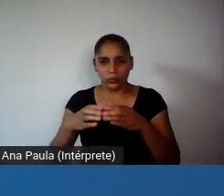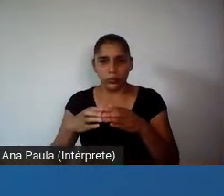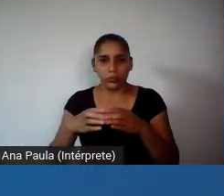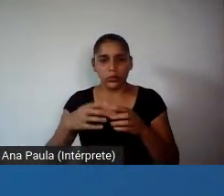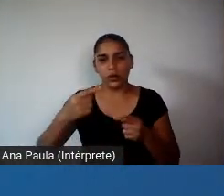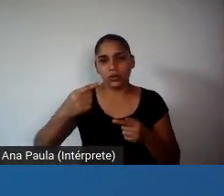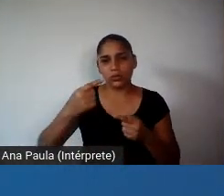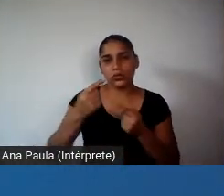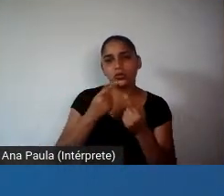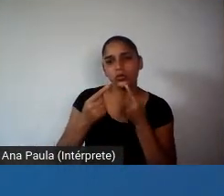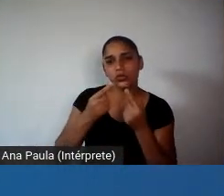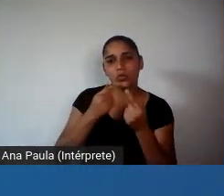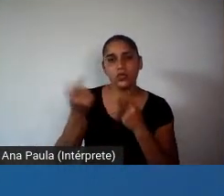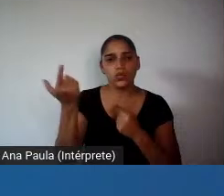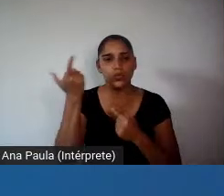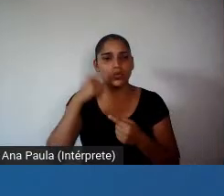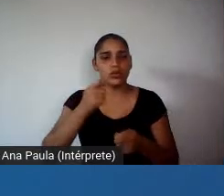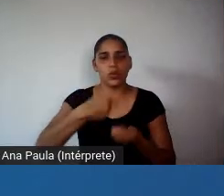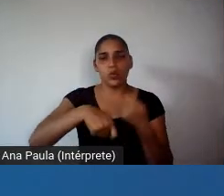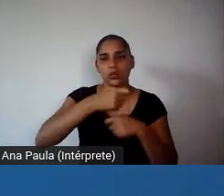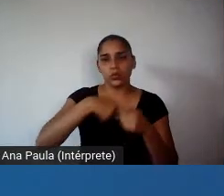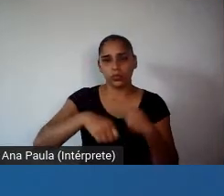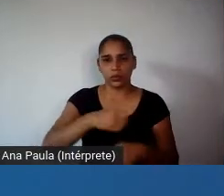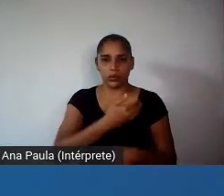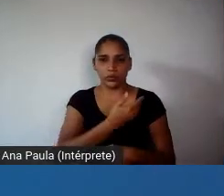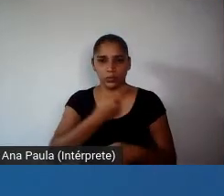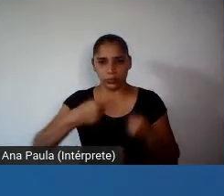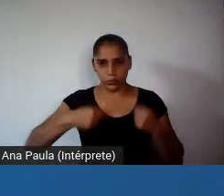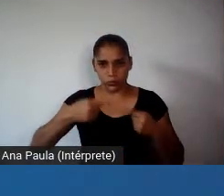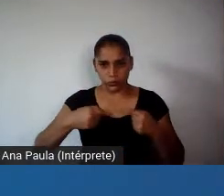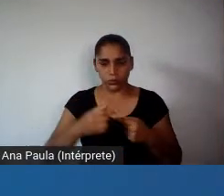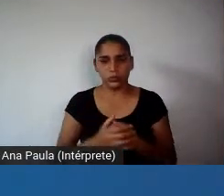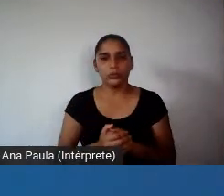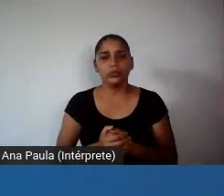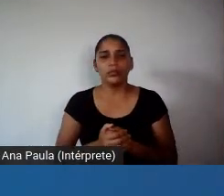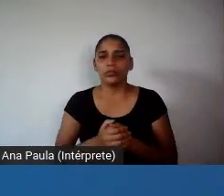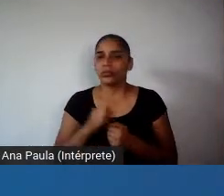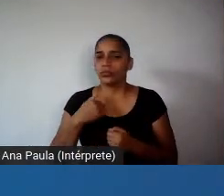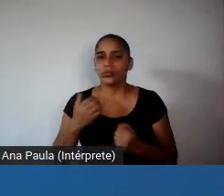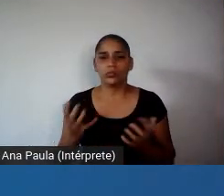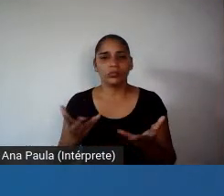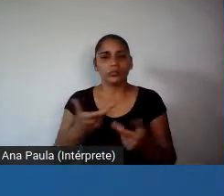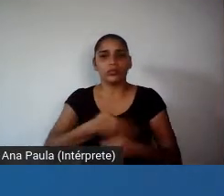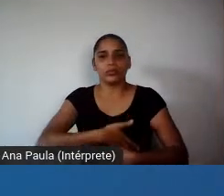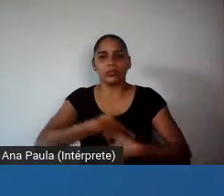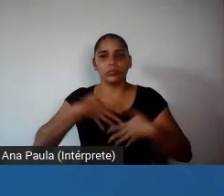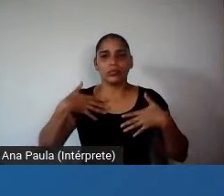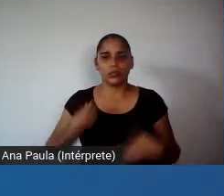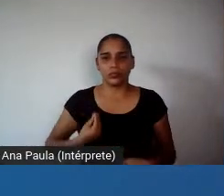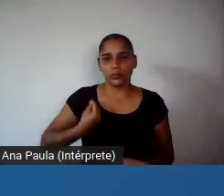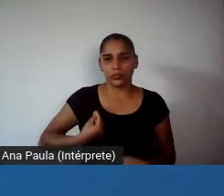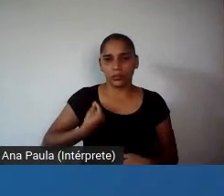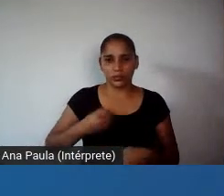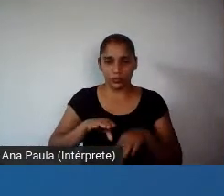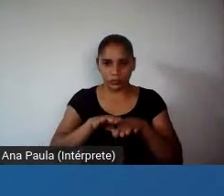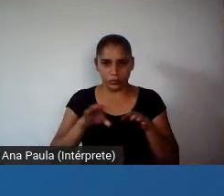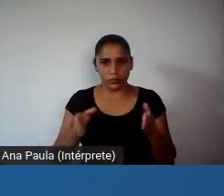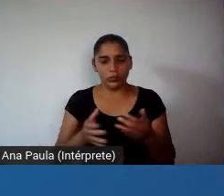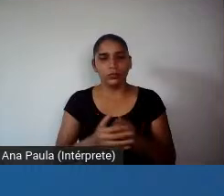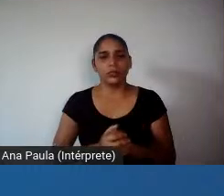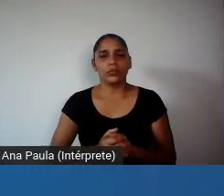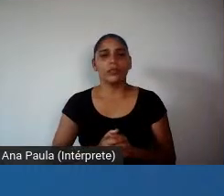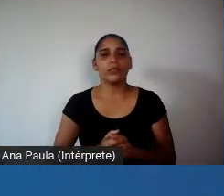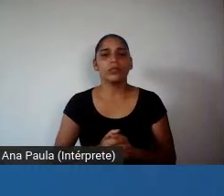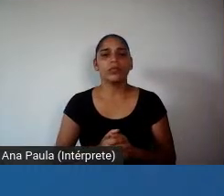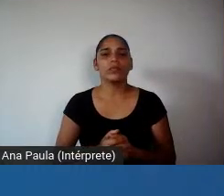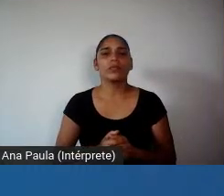campo da economia política, né, então, é uma honra estar aqui nessa mesa, e na verdade, eu vou